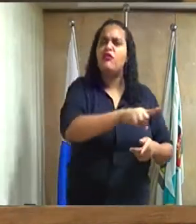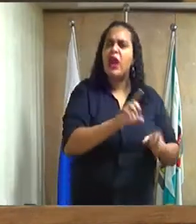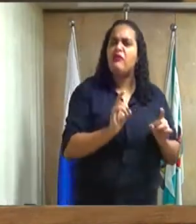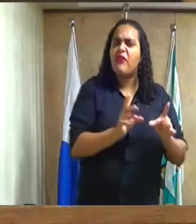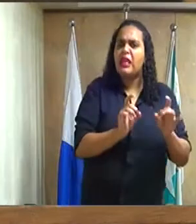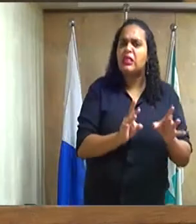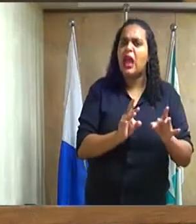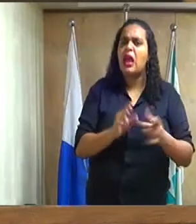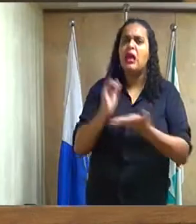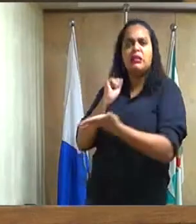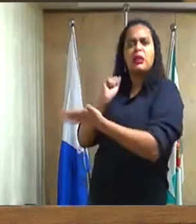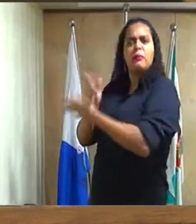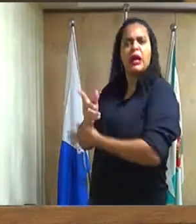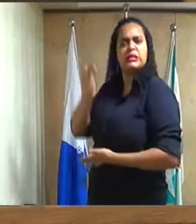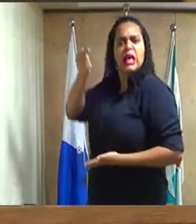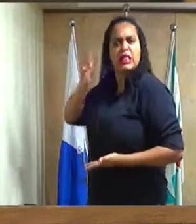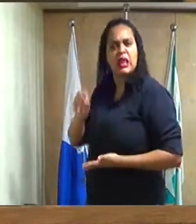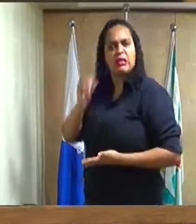,00